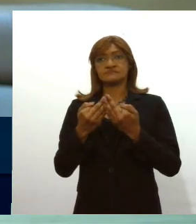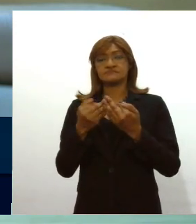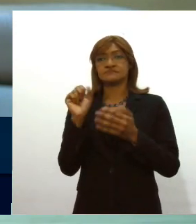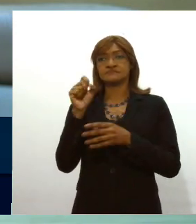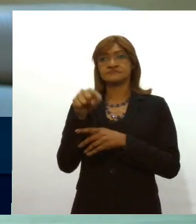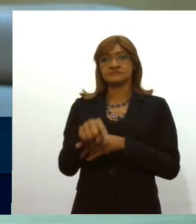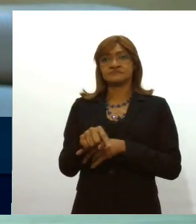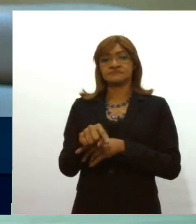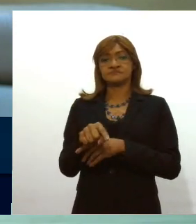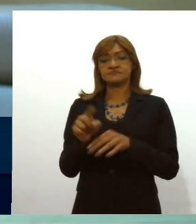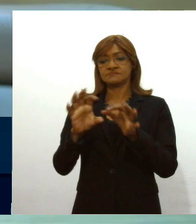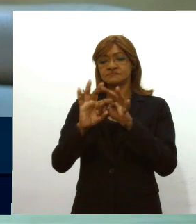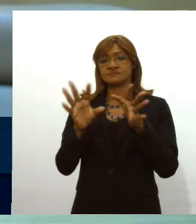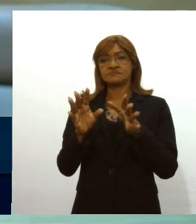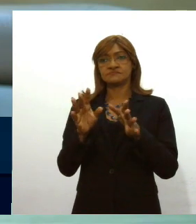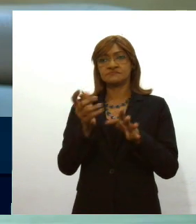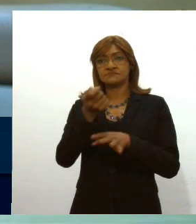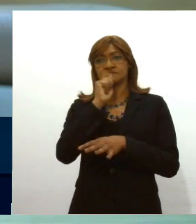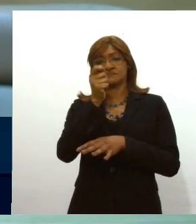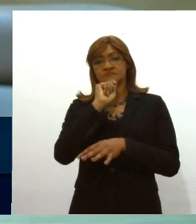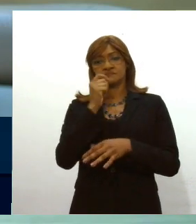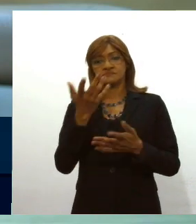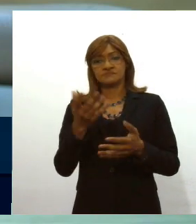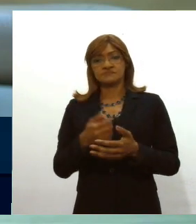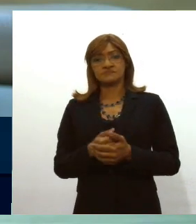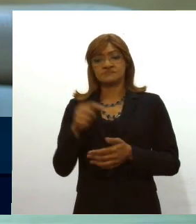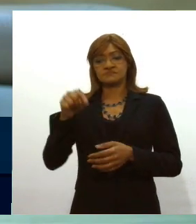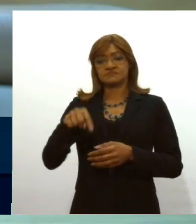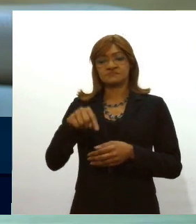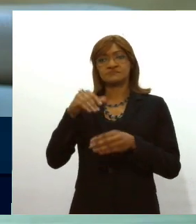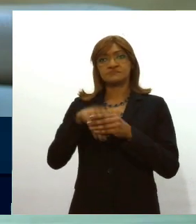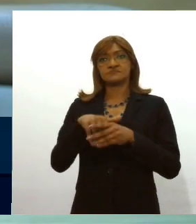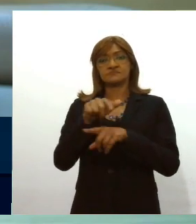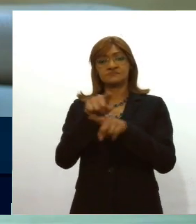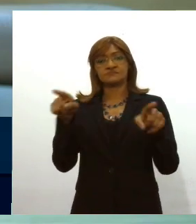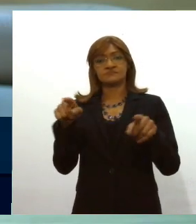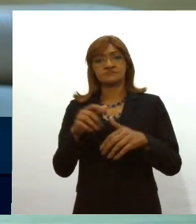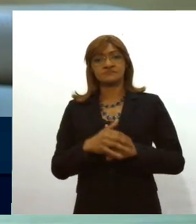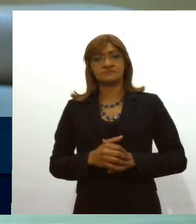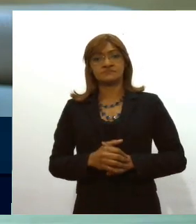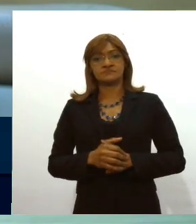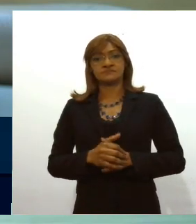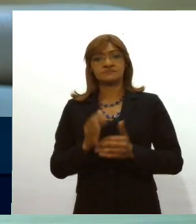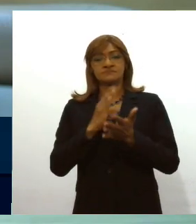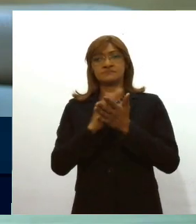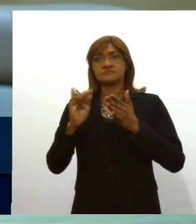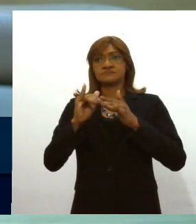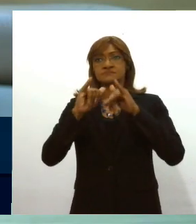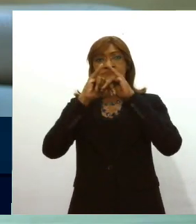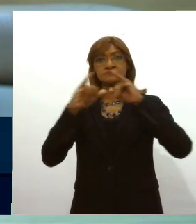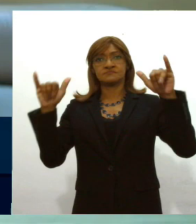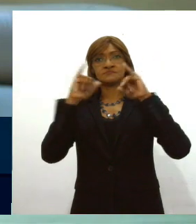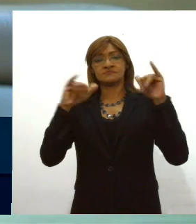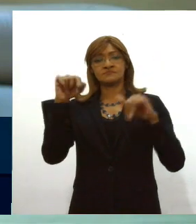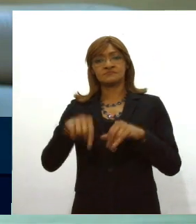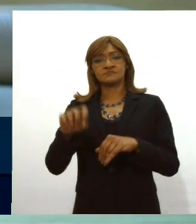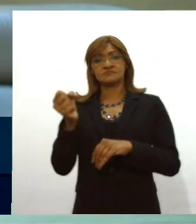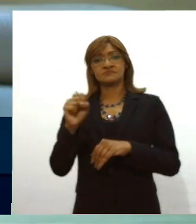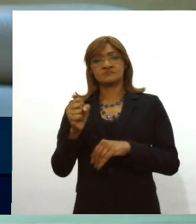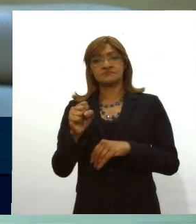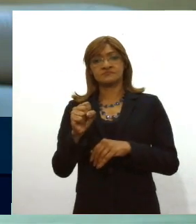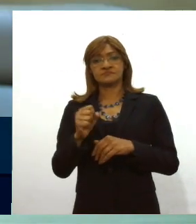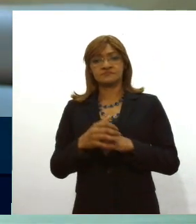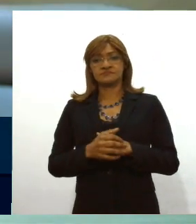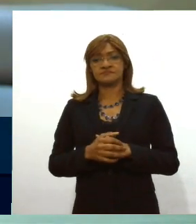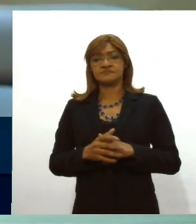E eu digo sergipanas porque é aqui que eles recebem um voto. E nós vamos começar uma campanha aqui em Sergipe em relação a